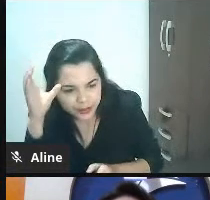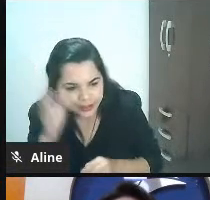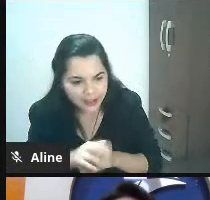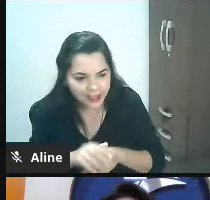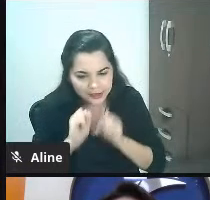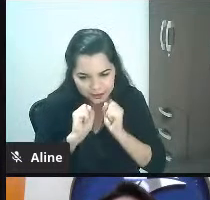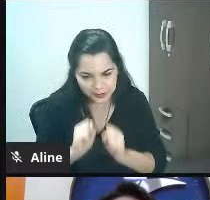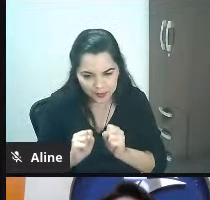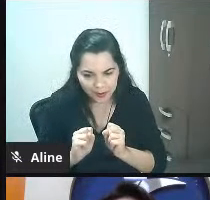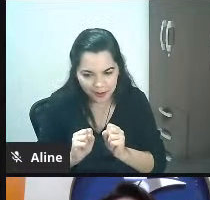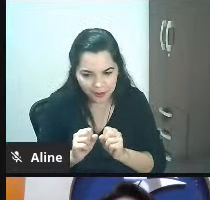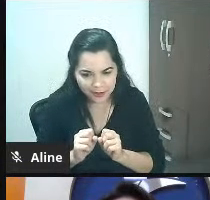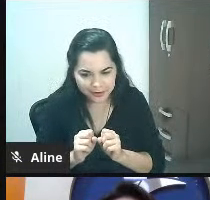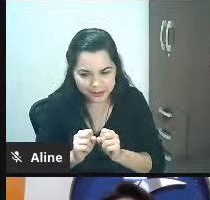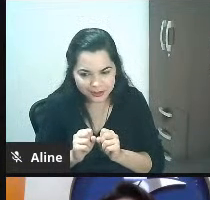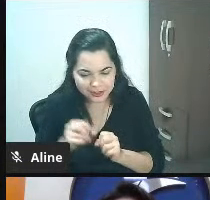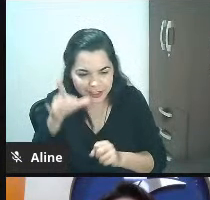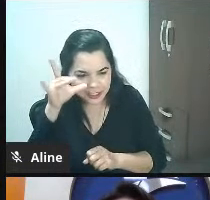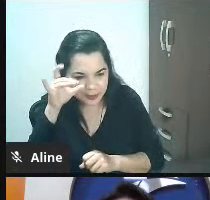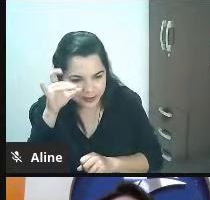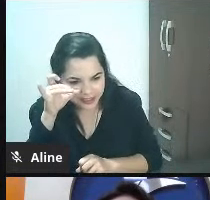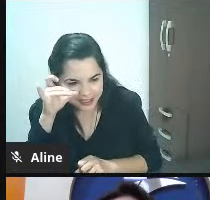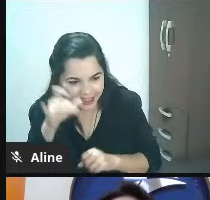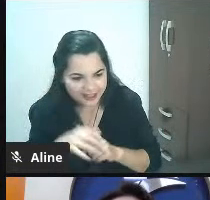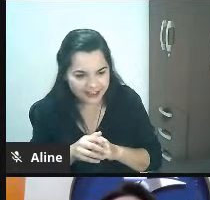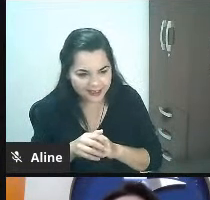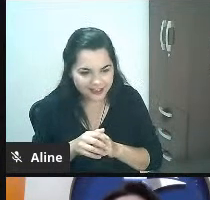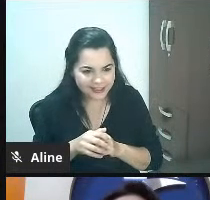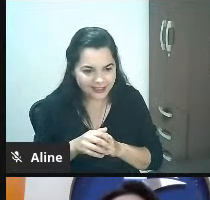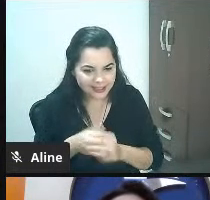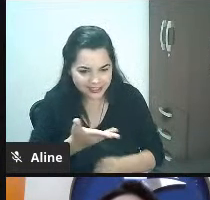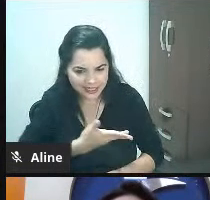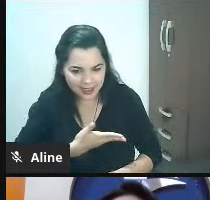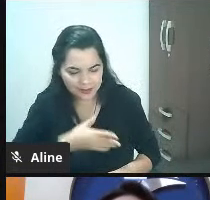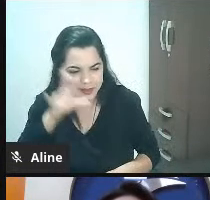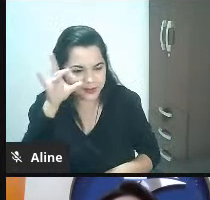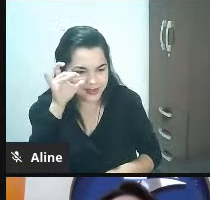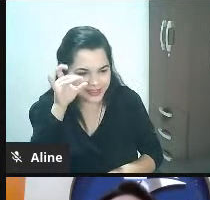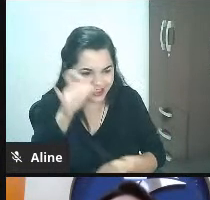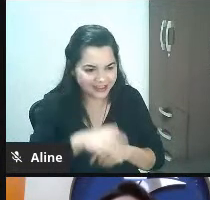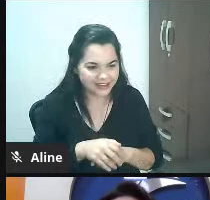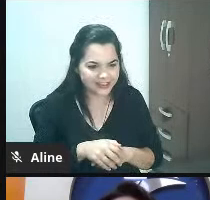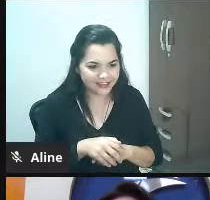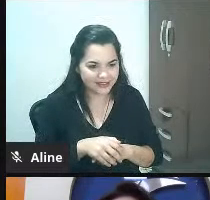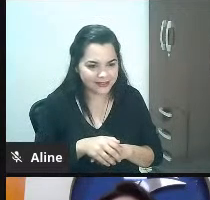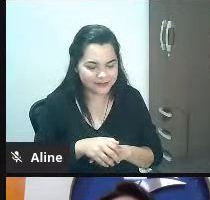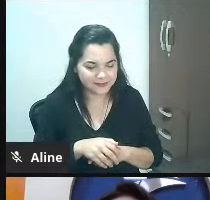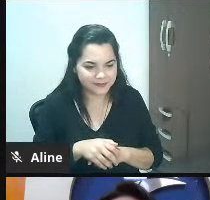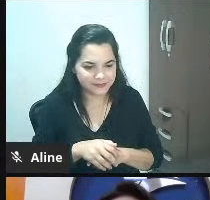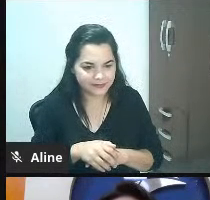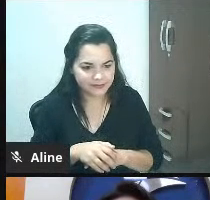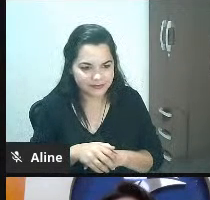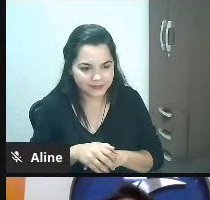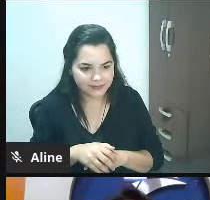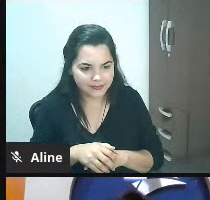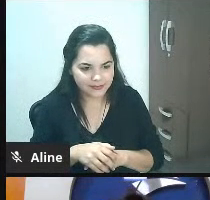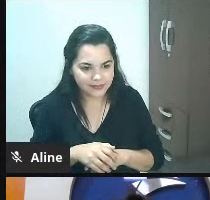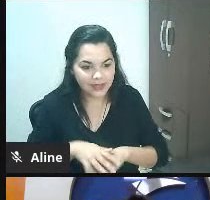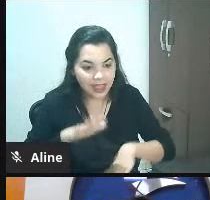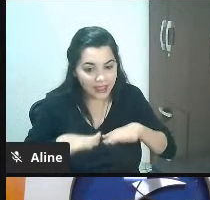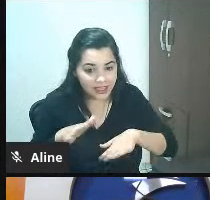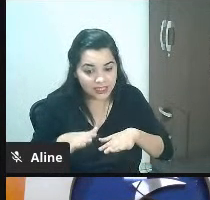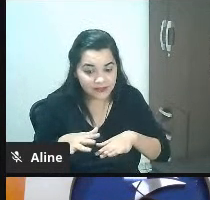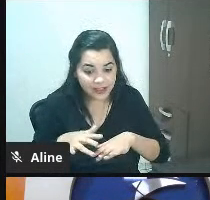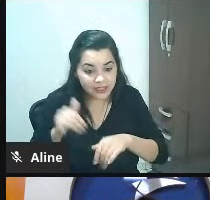te seguir para que você fique sabendo das coisas pode segue a gente também e eu posso criar uma recompensa estratégica